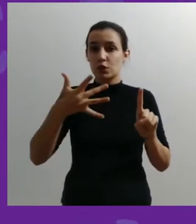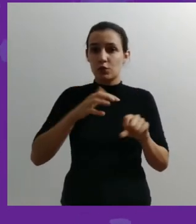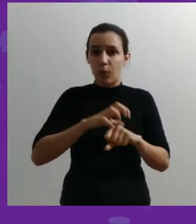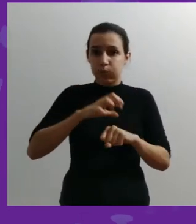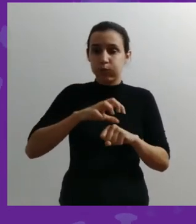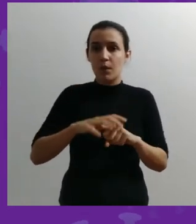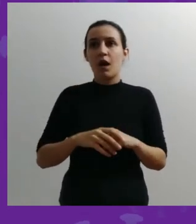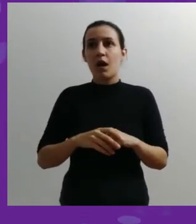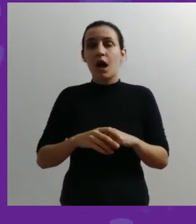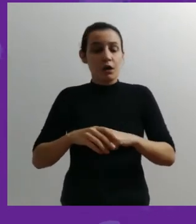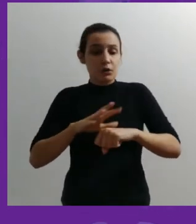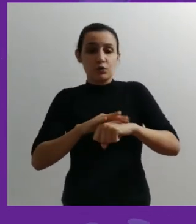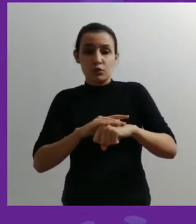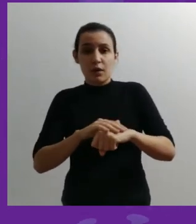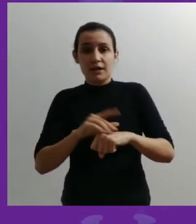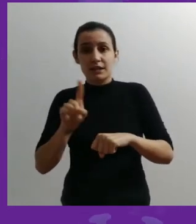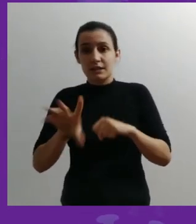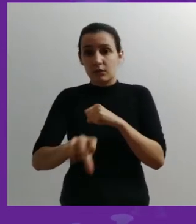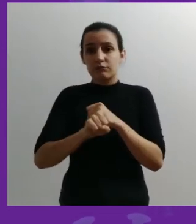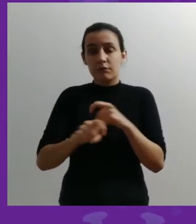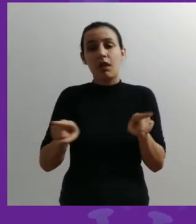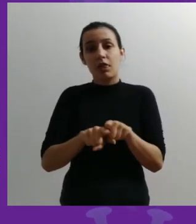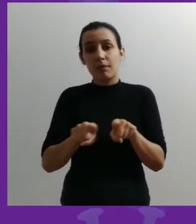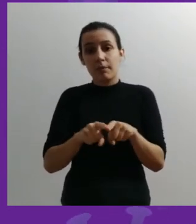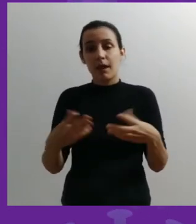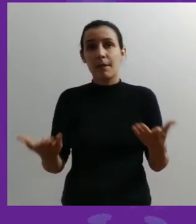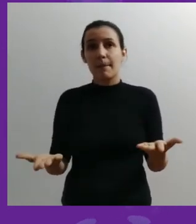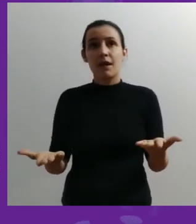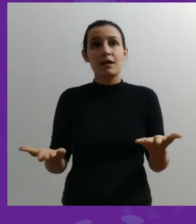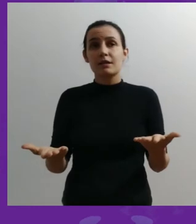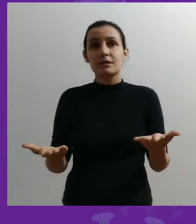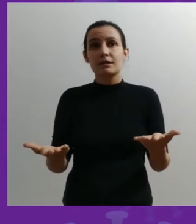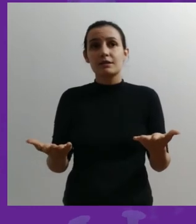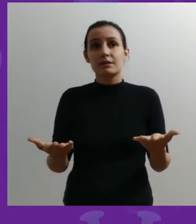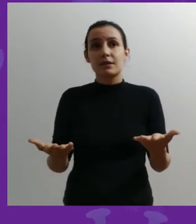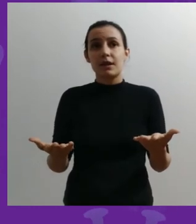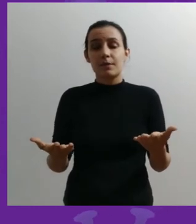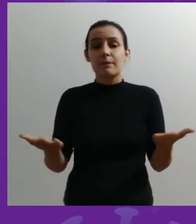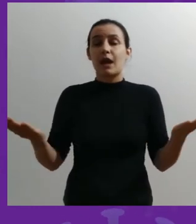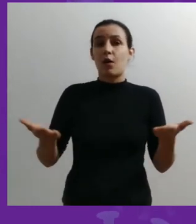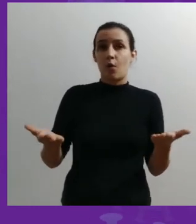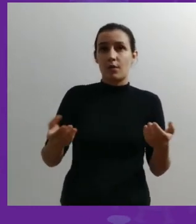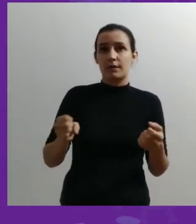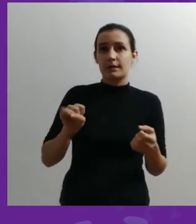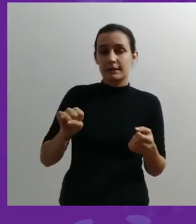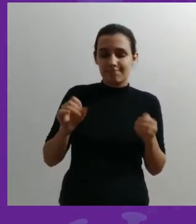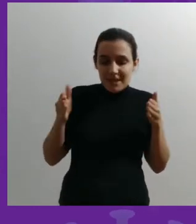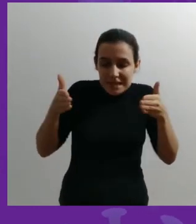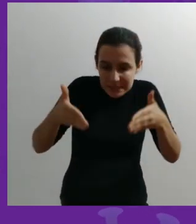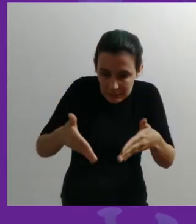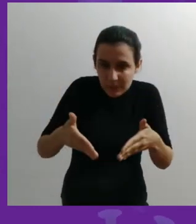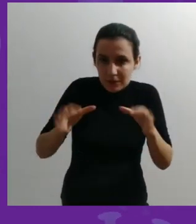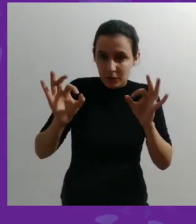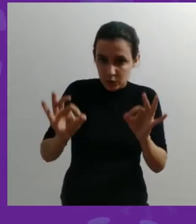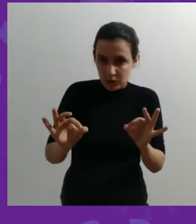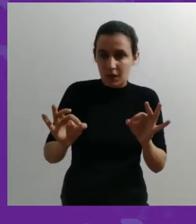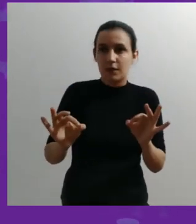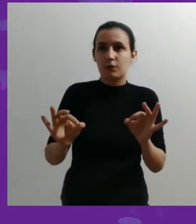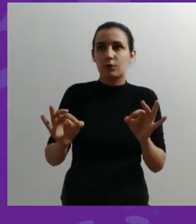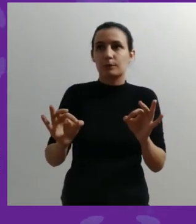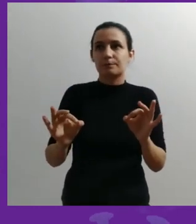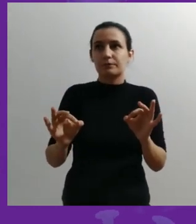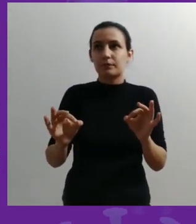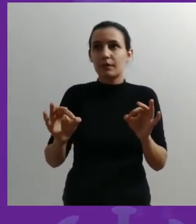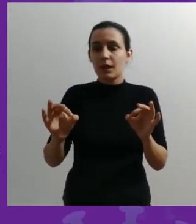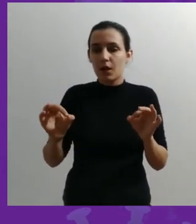doenças não infecciosas podem fazer uma síndrome inflamatória, não é? Agora, se eu quiser ser um pouco mais específico em relação